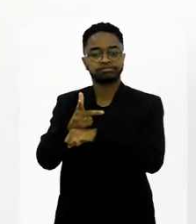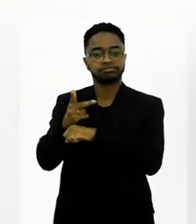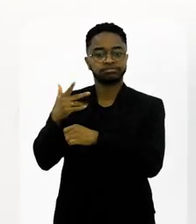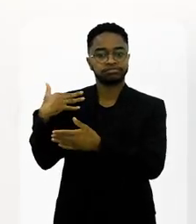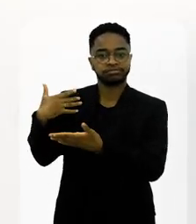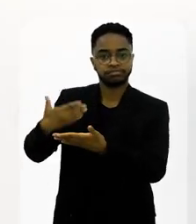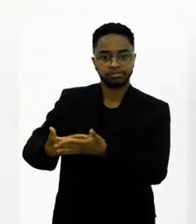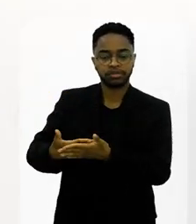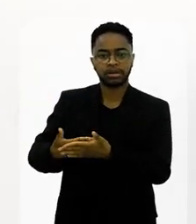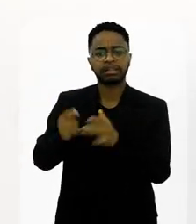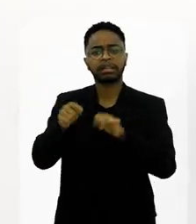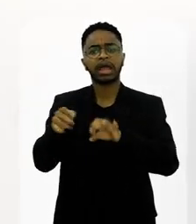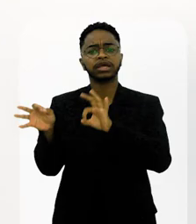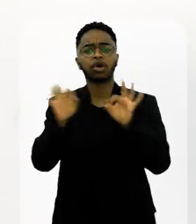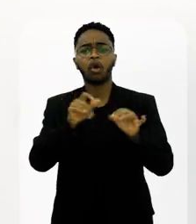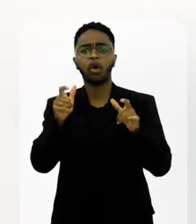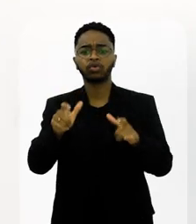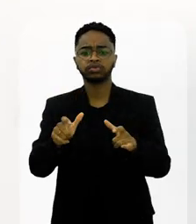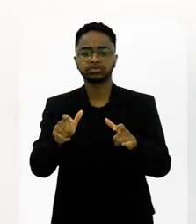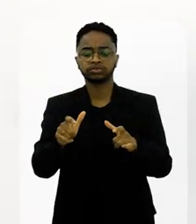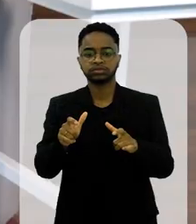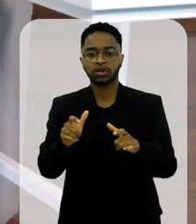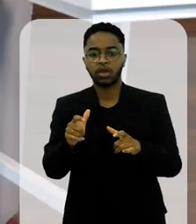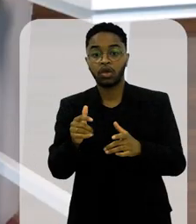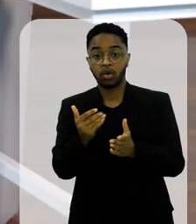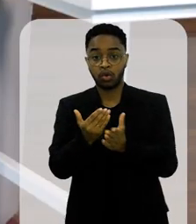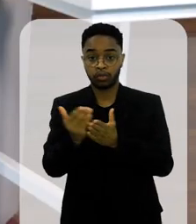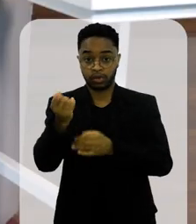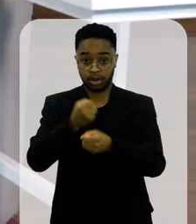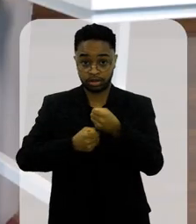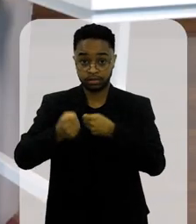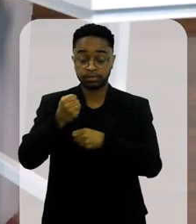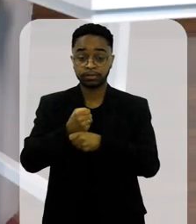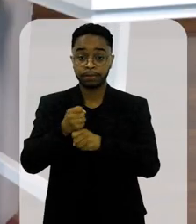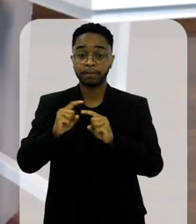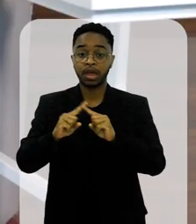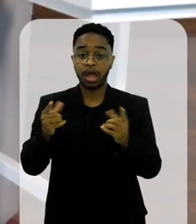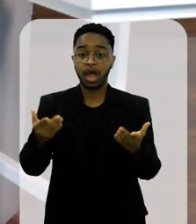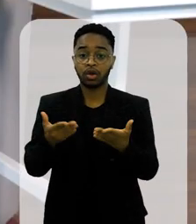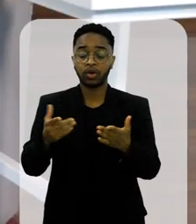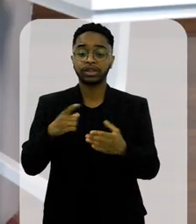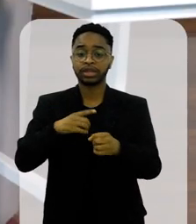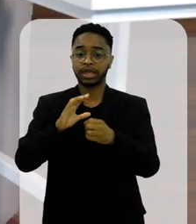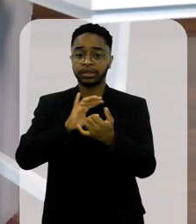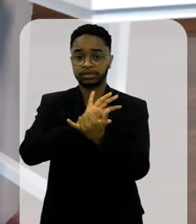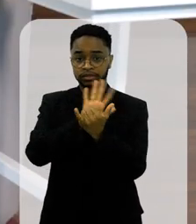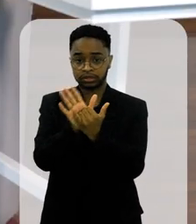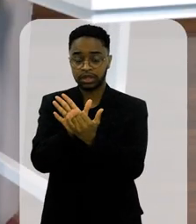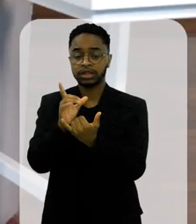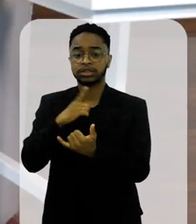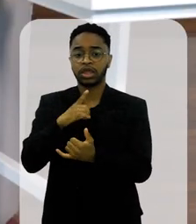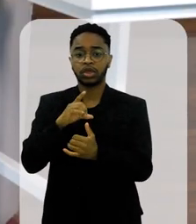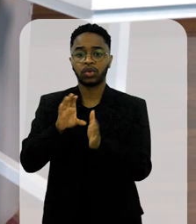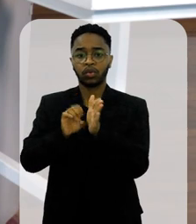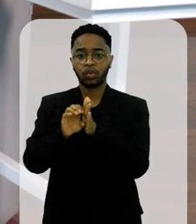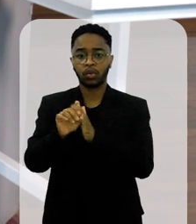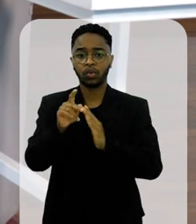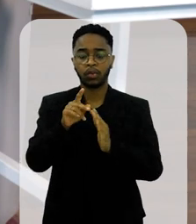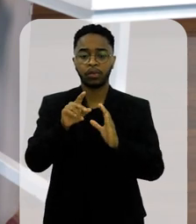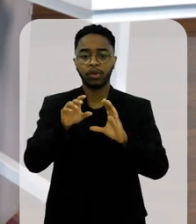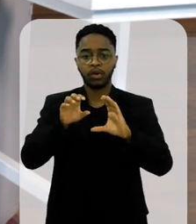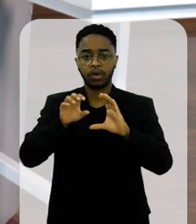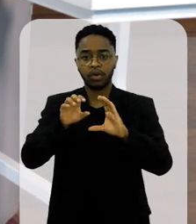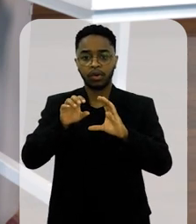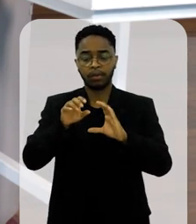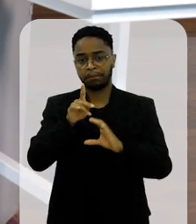filmou ao longo da sua vida. E pode ser visto antes. Então, nós estreamos em cinema no ano passado, e agora ele está nos streamings. Então, está no Google